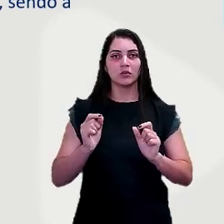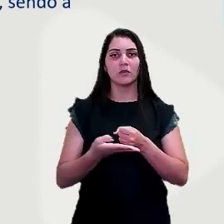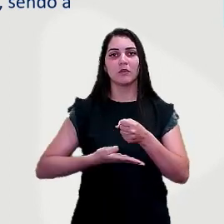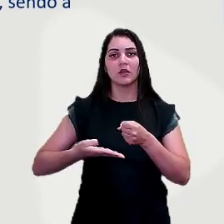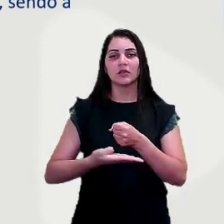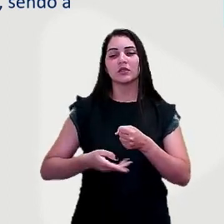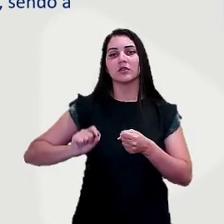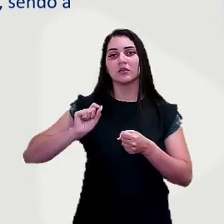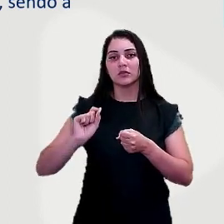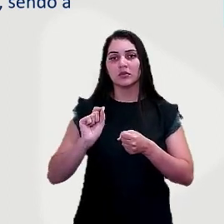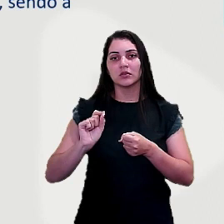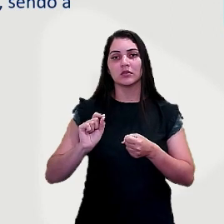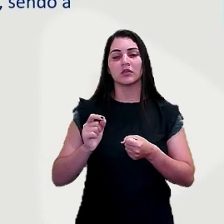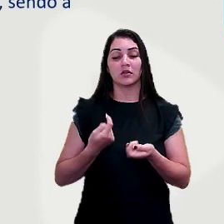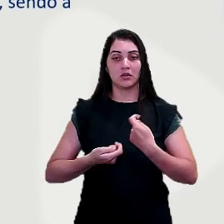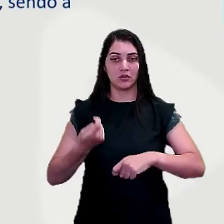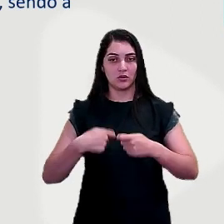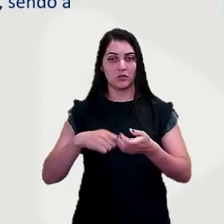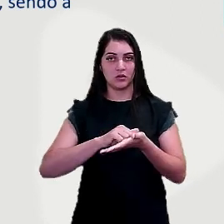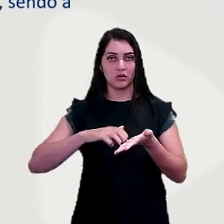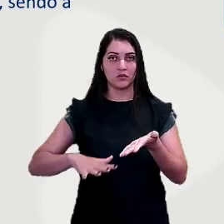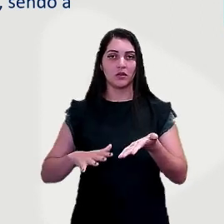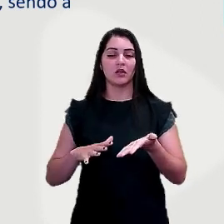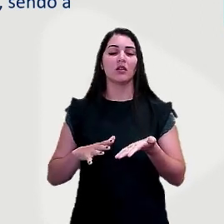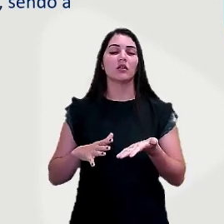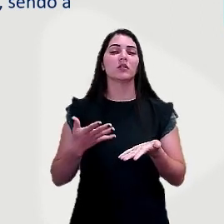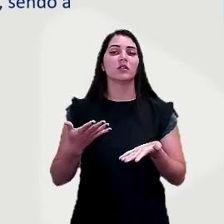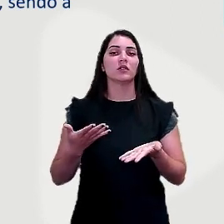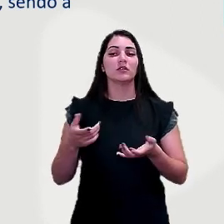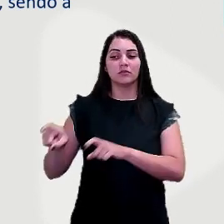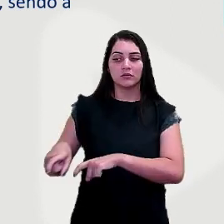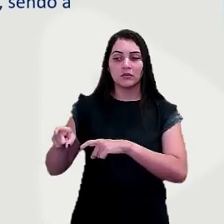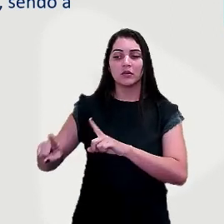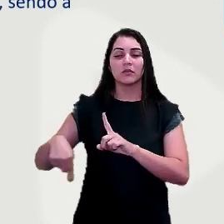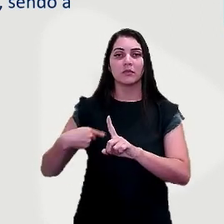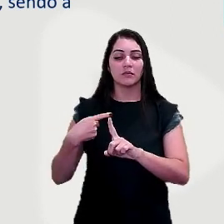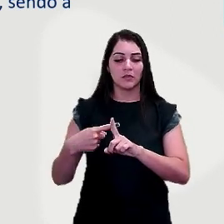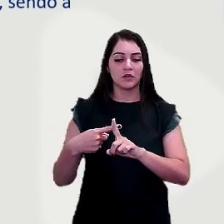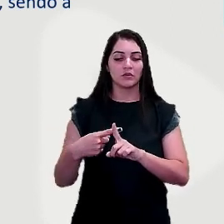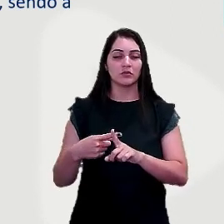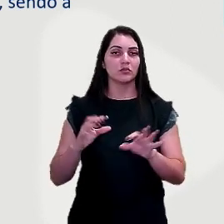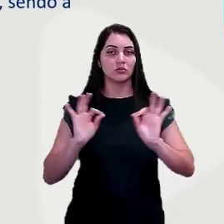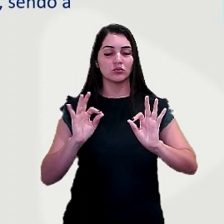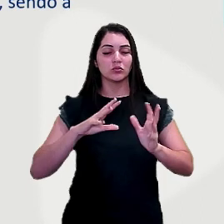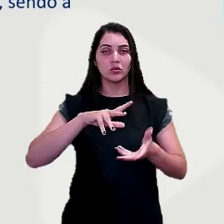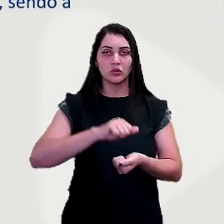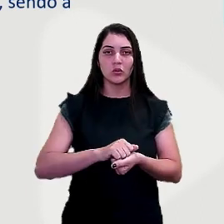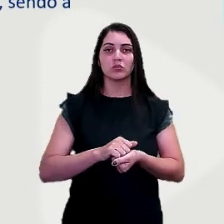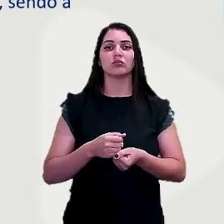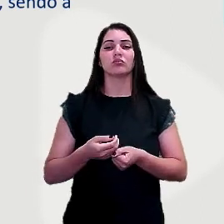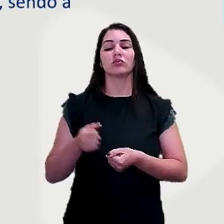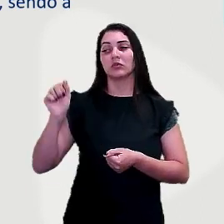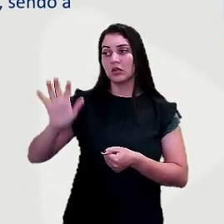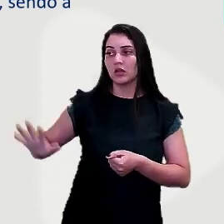baseiam-se, baseiam-se a economia nas atividades agrícolas, mas não são todos os países asiáticos